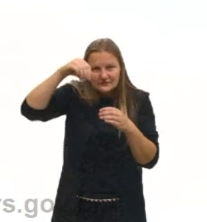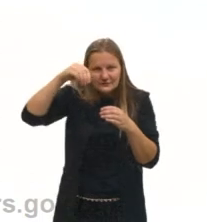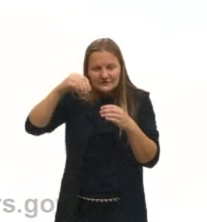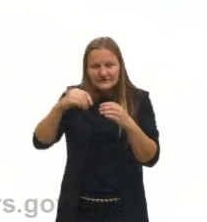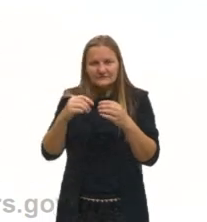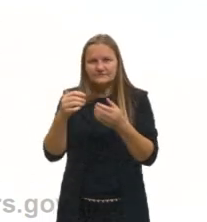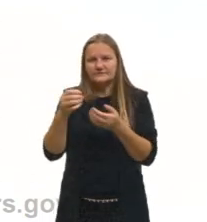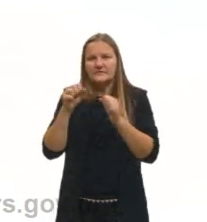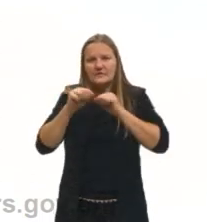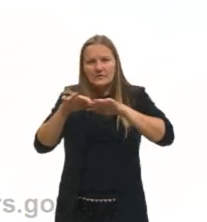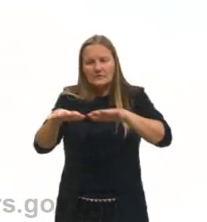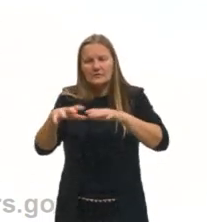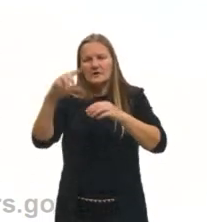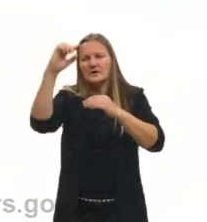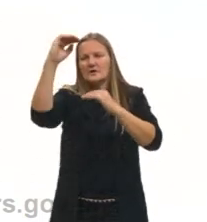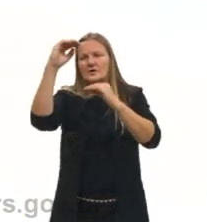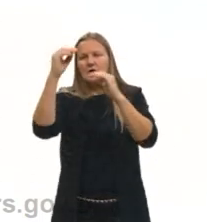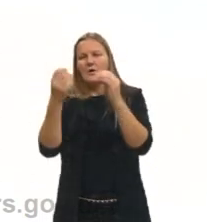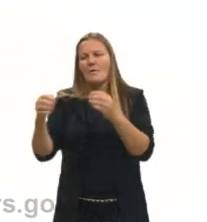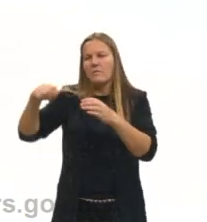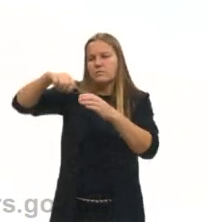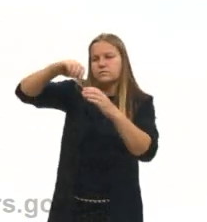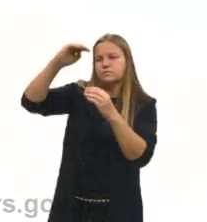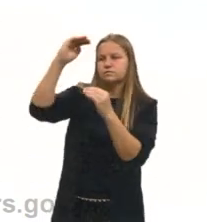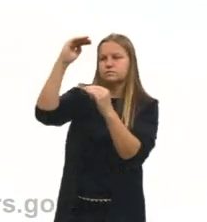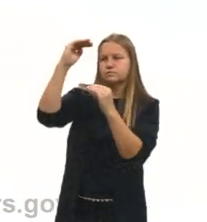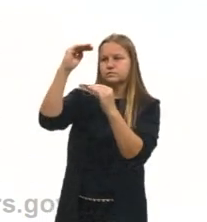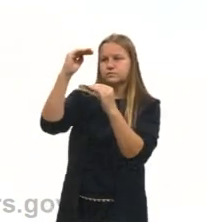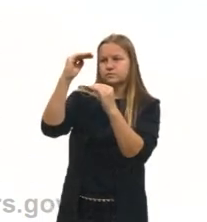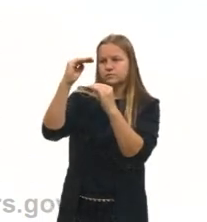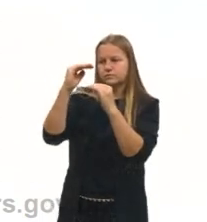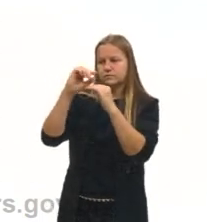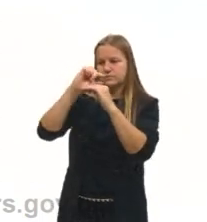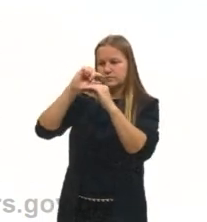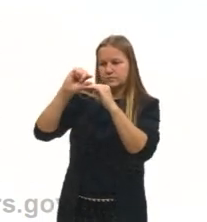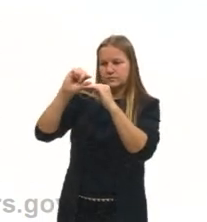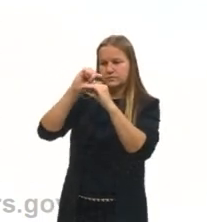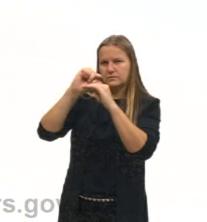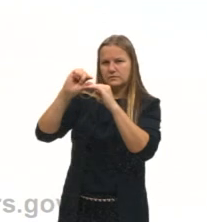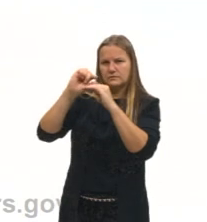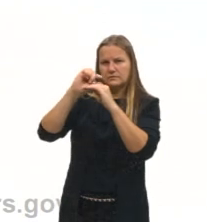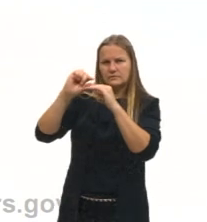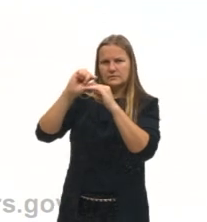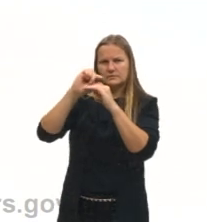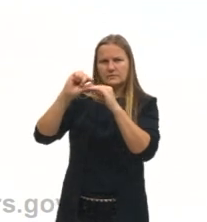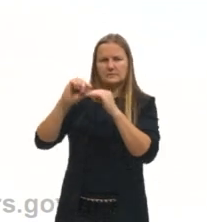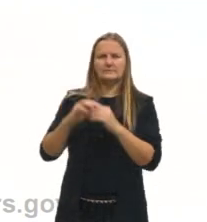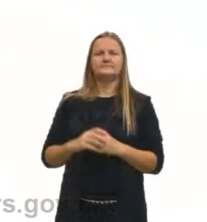está ali, então ele vai para o fundo. A gente também consegue ver se dá uma chuva muito forte